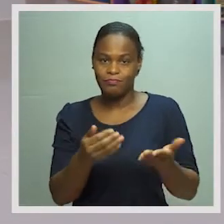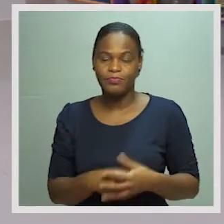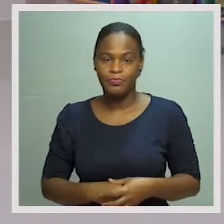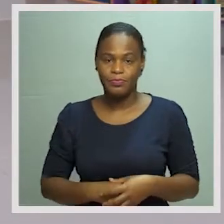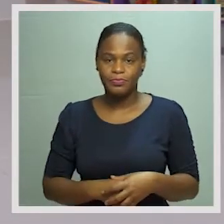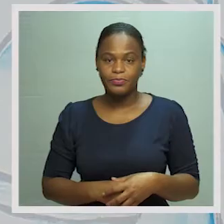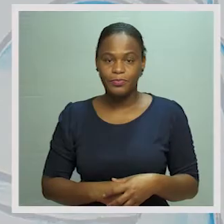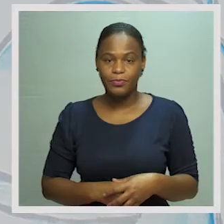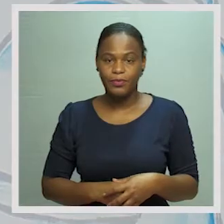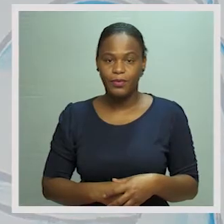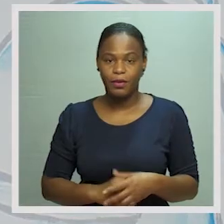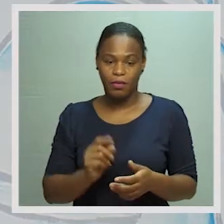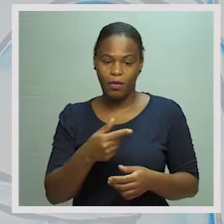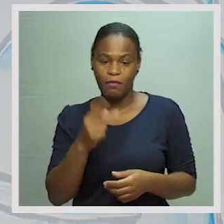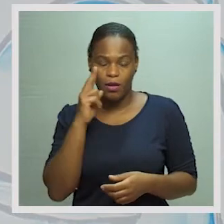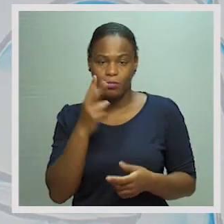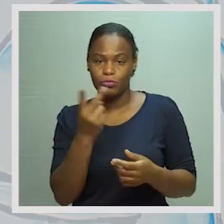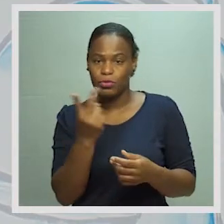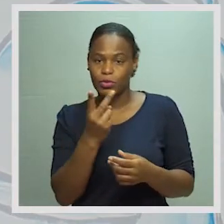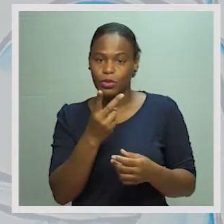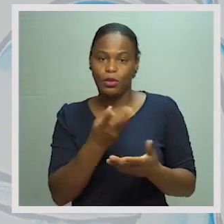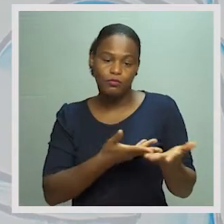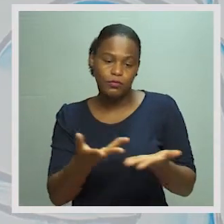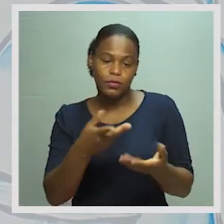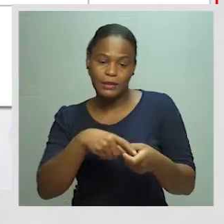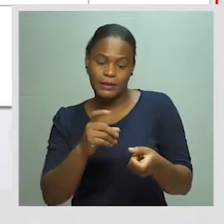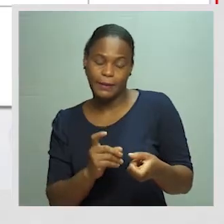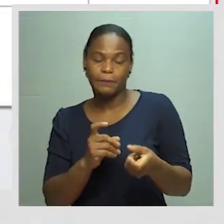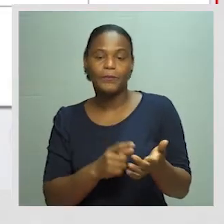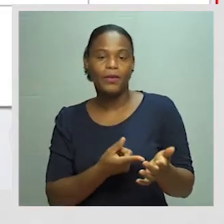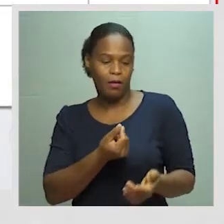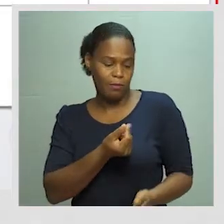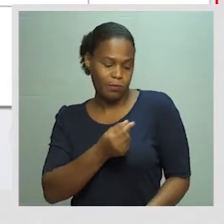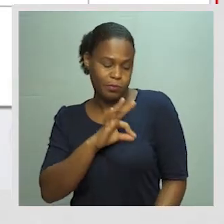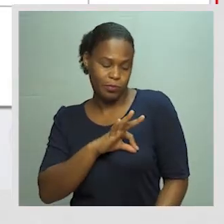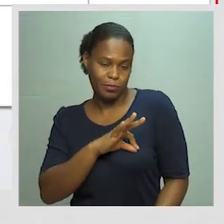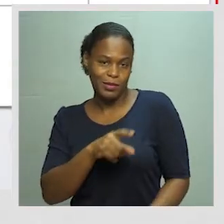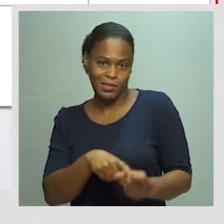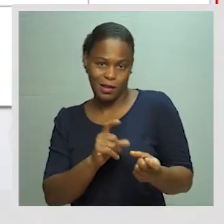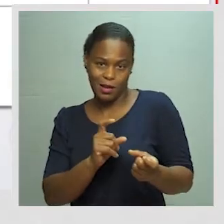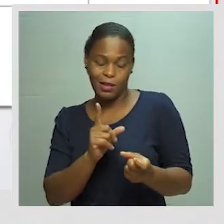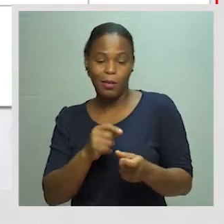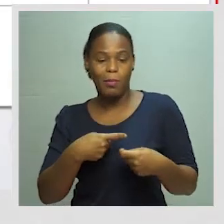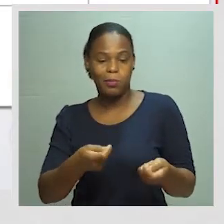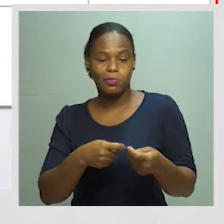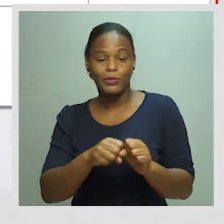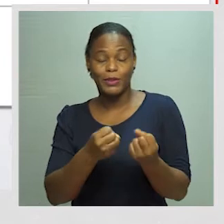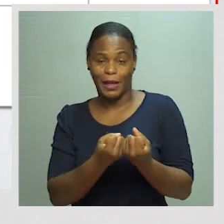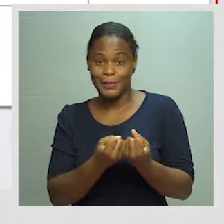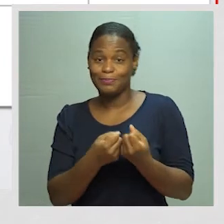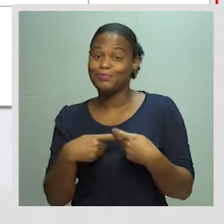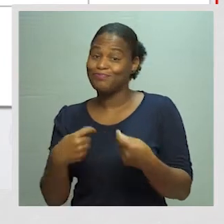Vamos colocar os dois fluxos de saída. Vencimentos e prestações sociais, despesas de